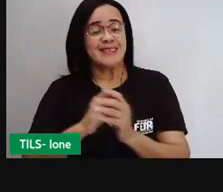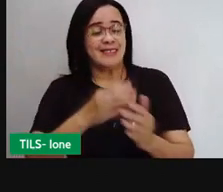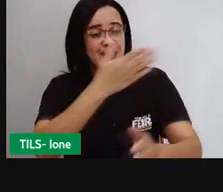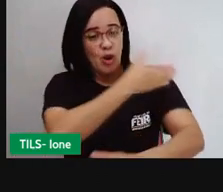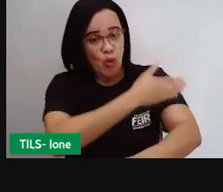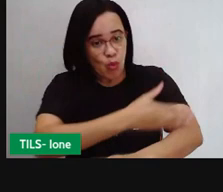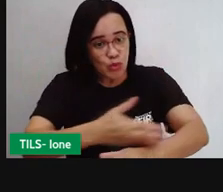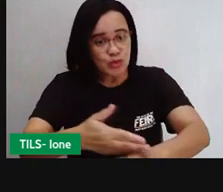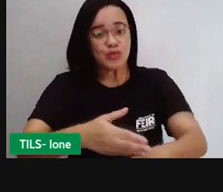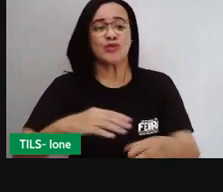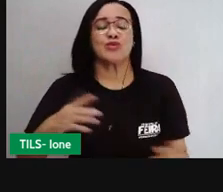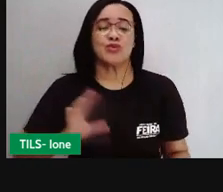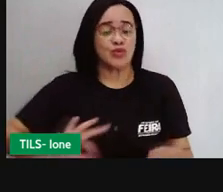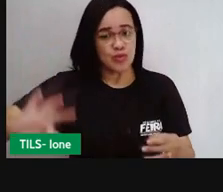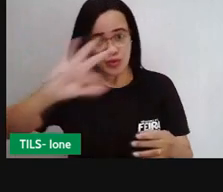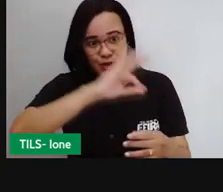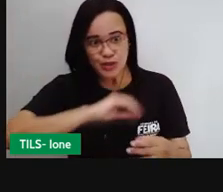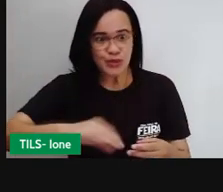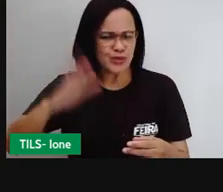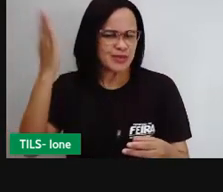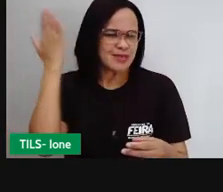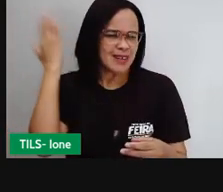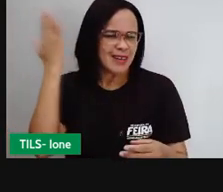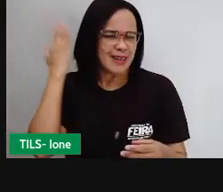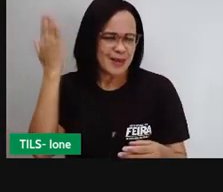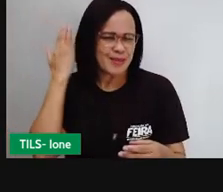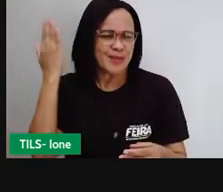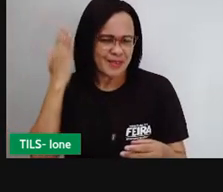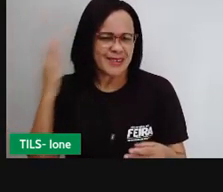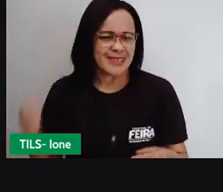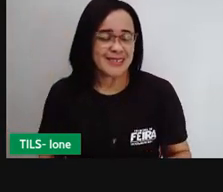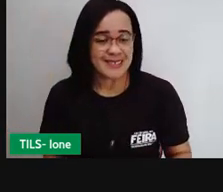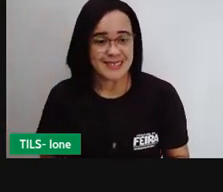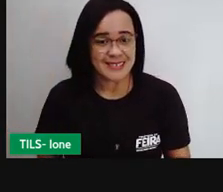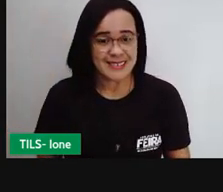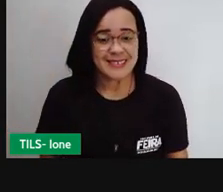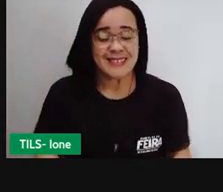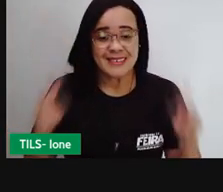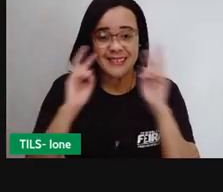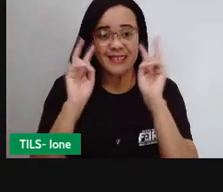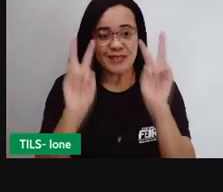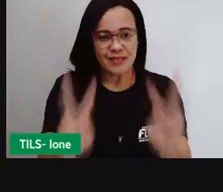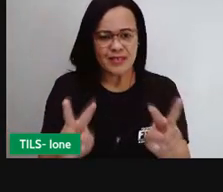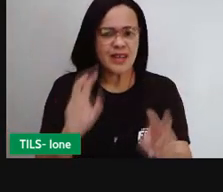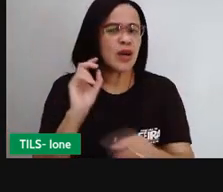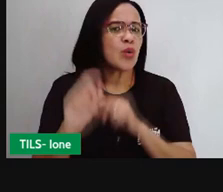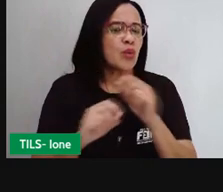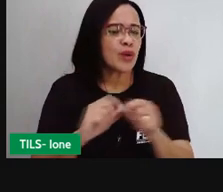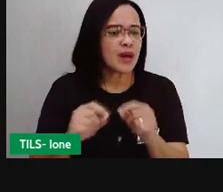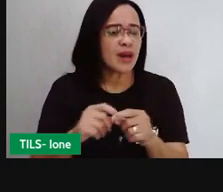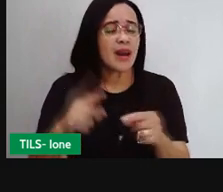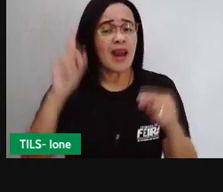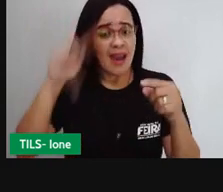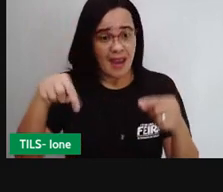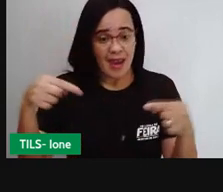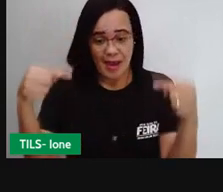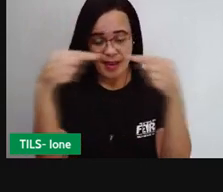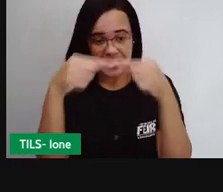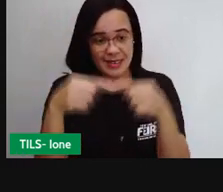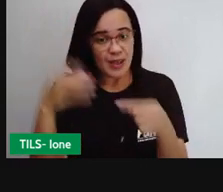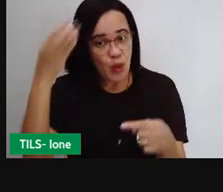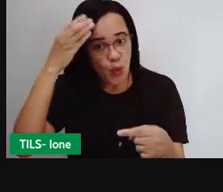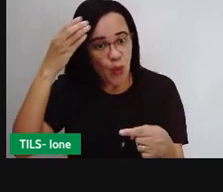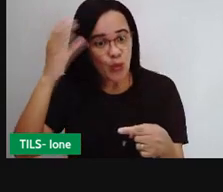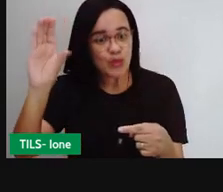E que, como são tombados aí como patrimônios, são considerados patrimônios culturais, são